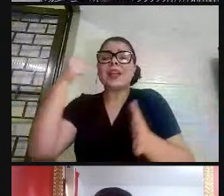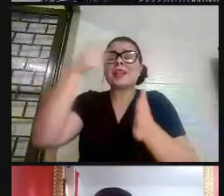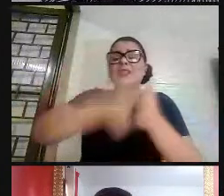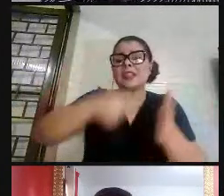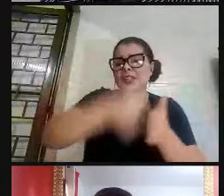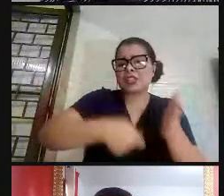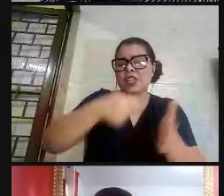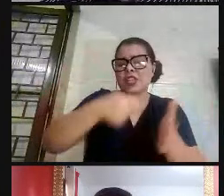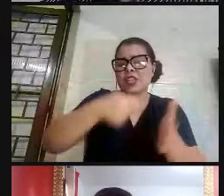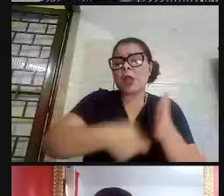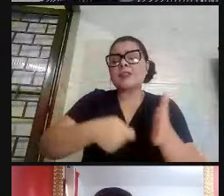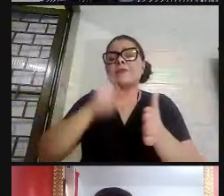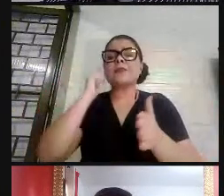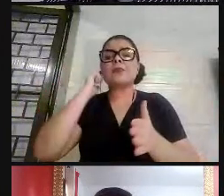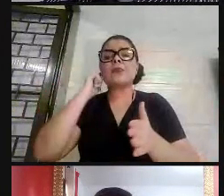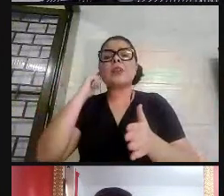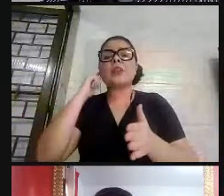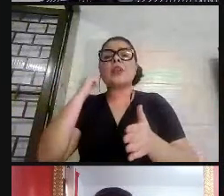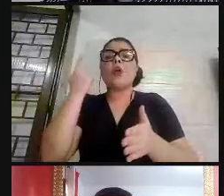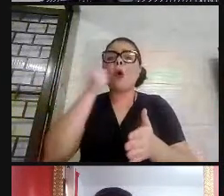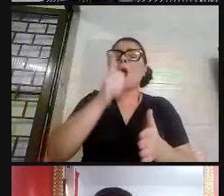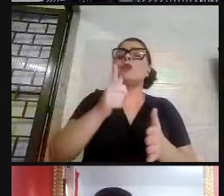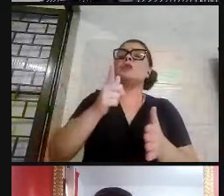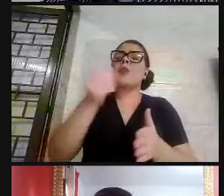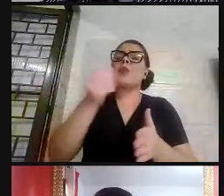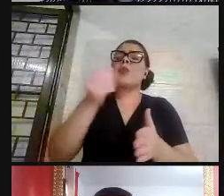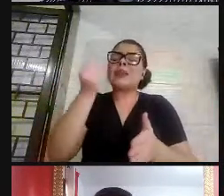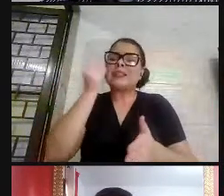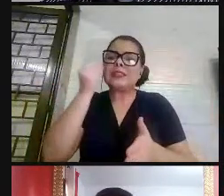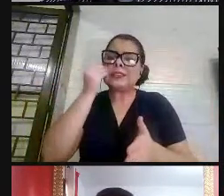contrárias se arriscam a enfrentar